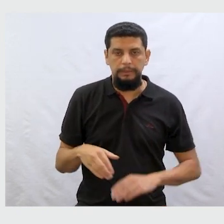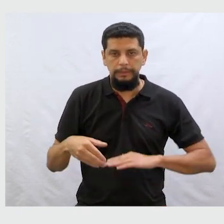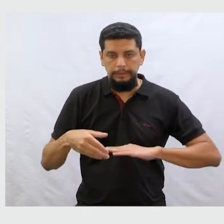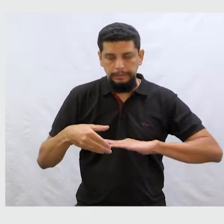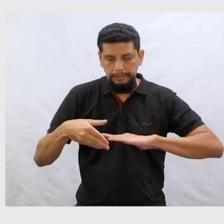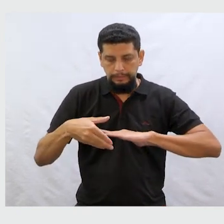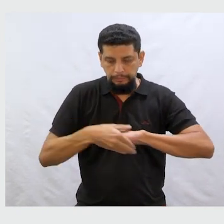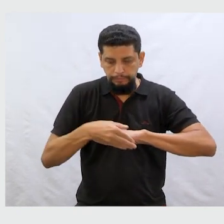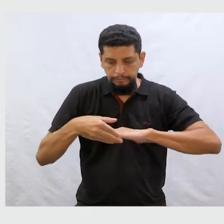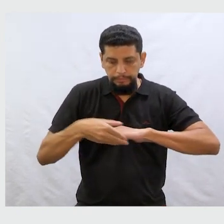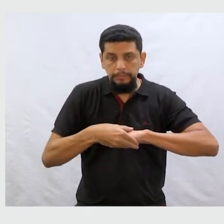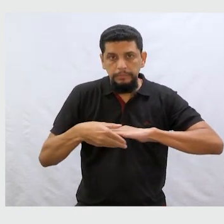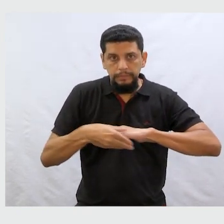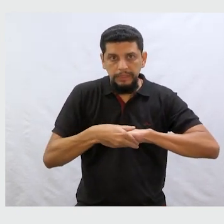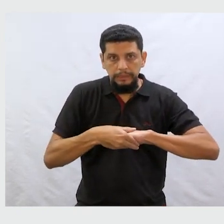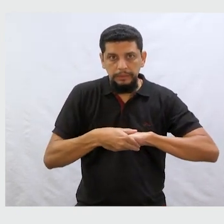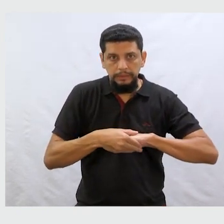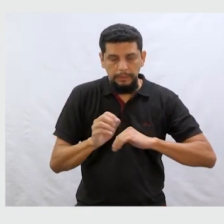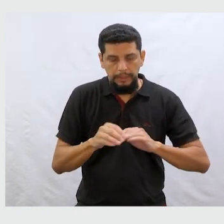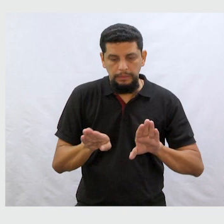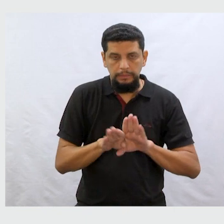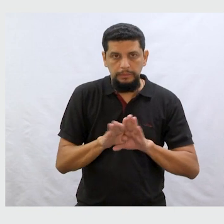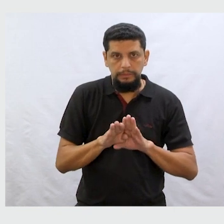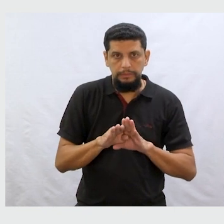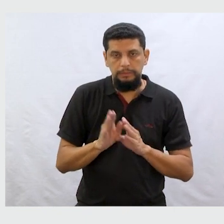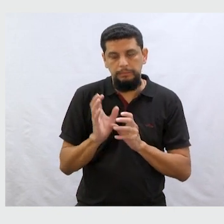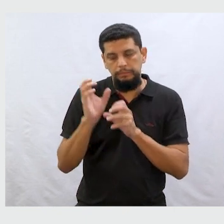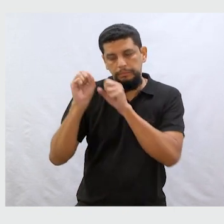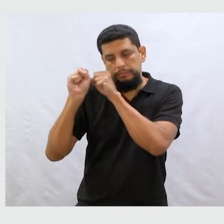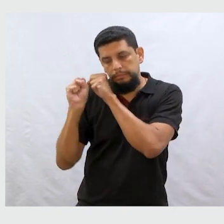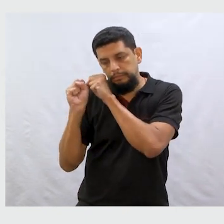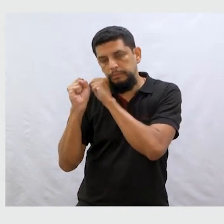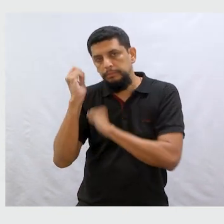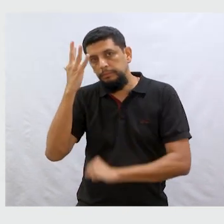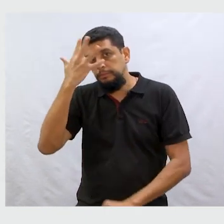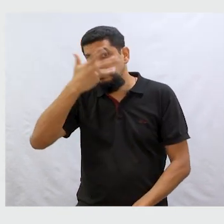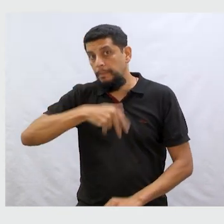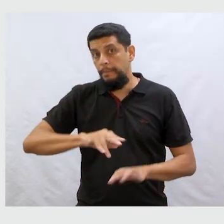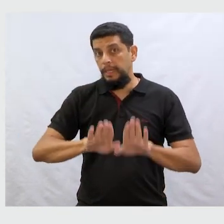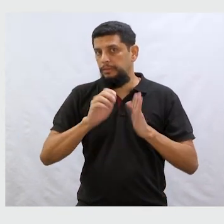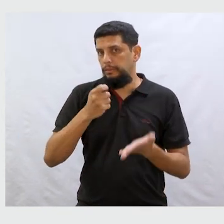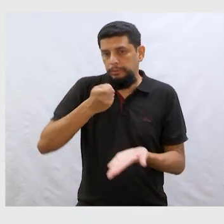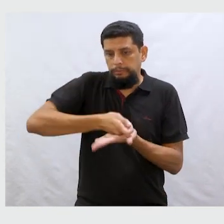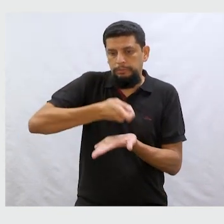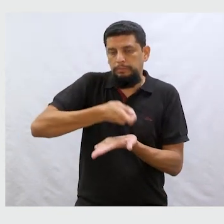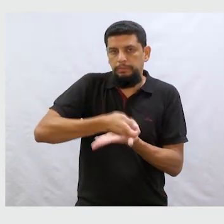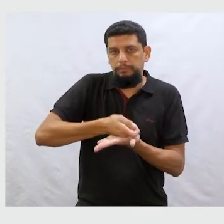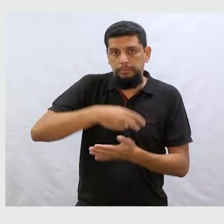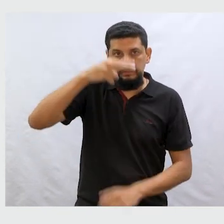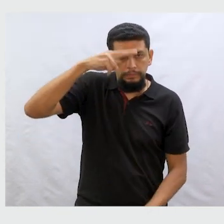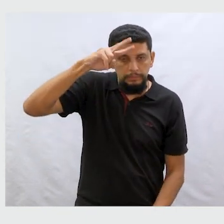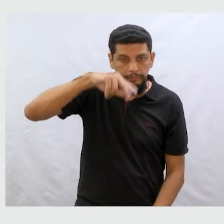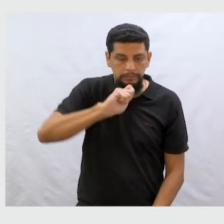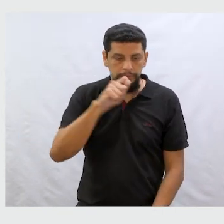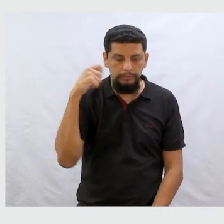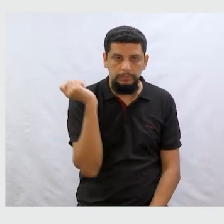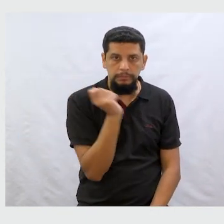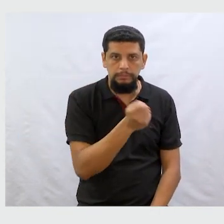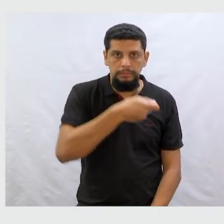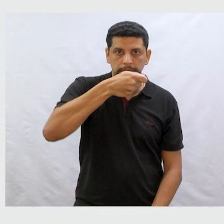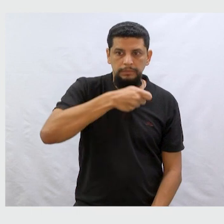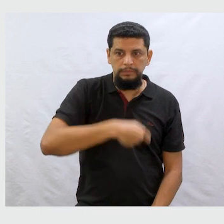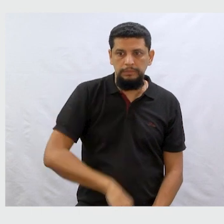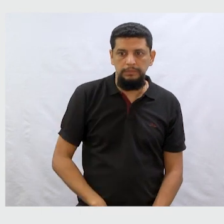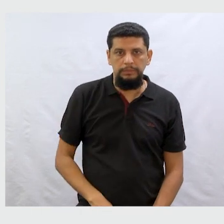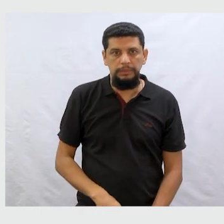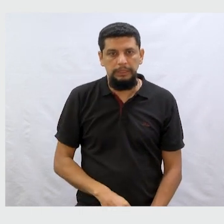Cinderela, por exemplo, ou as fadas que vão ao batizado da Bela Adormecida. Mas isso não é obrigatório. O que faz uma história ser um conto de fadas é